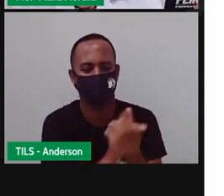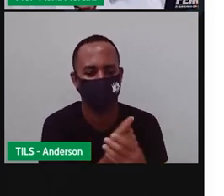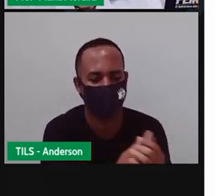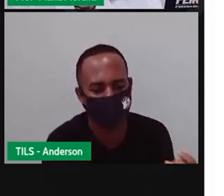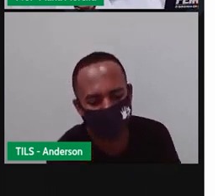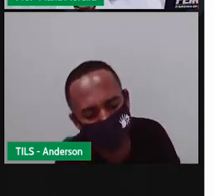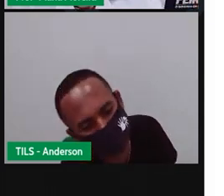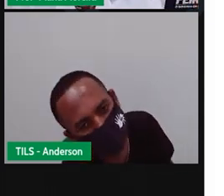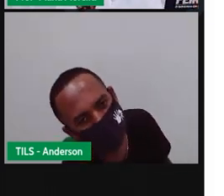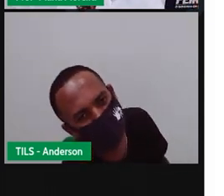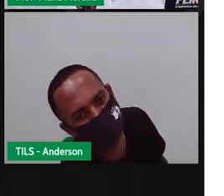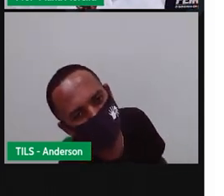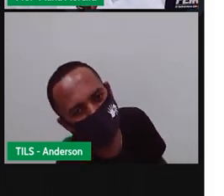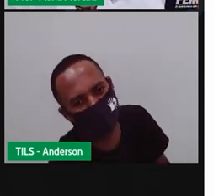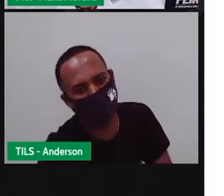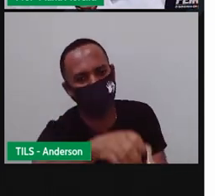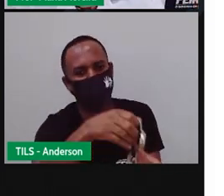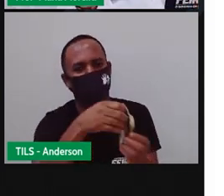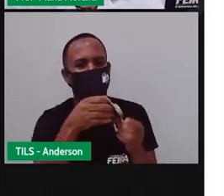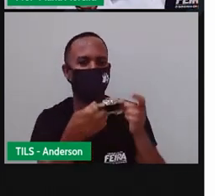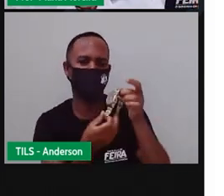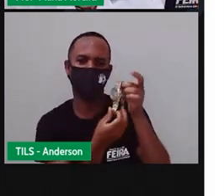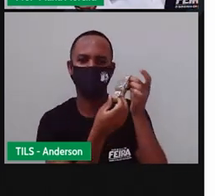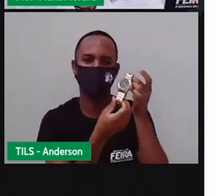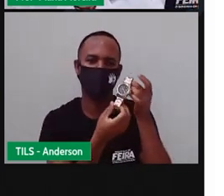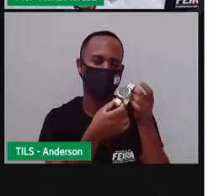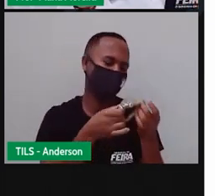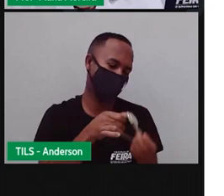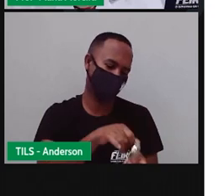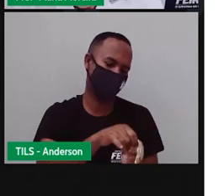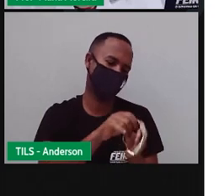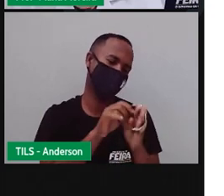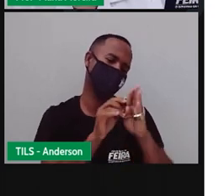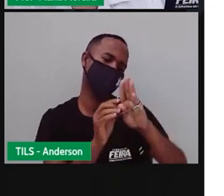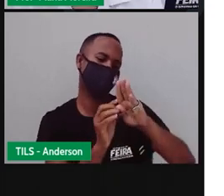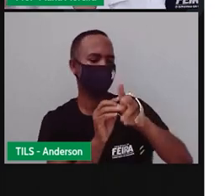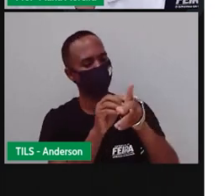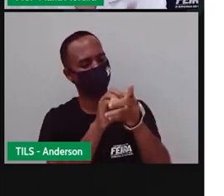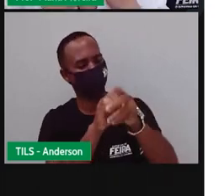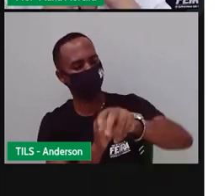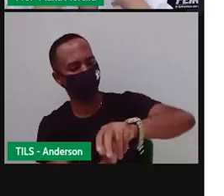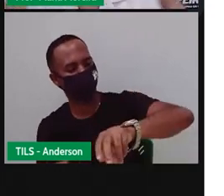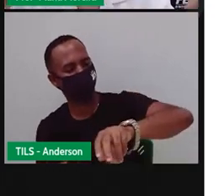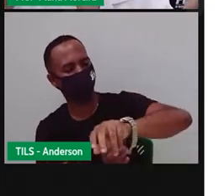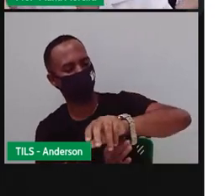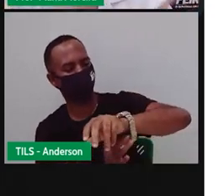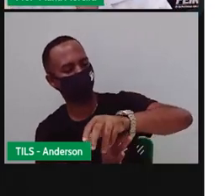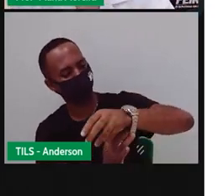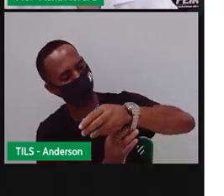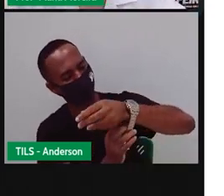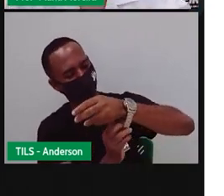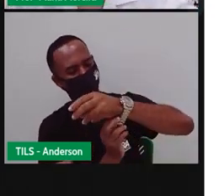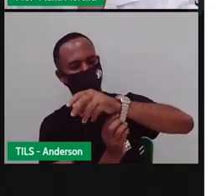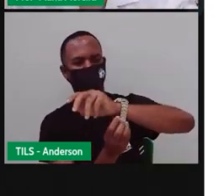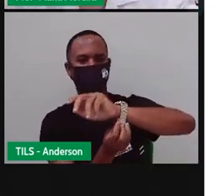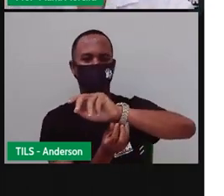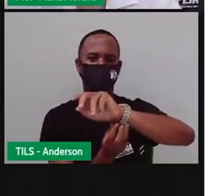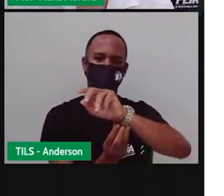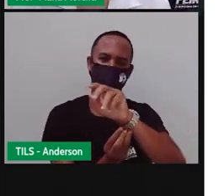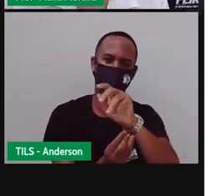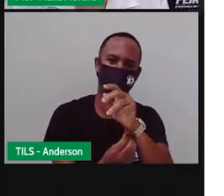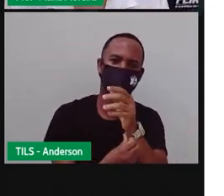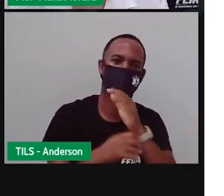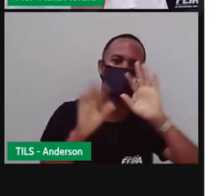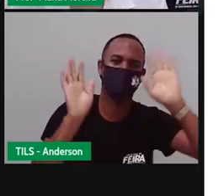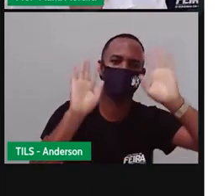aí. Por favor, tá? Façam o relógio de vocês, tá? Beijo da Pramaria. Quero todo mundo aí